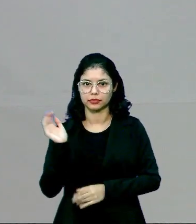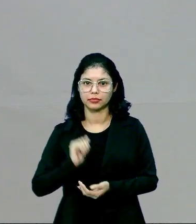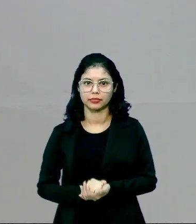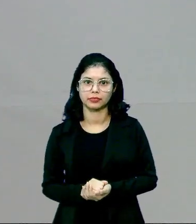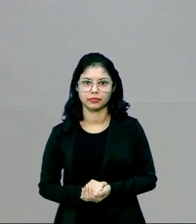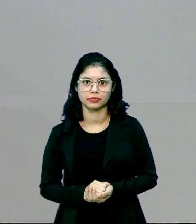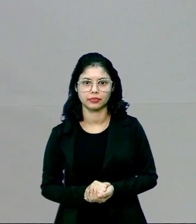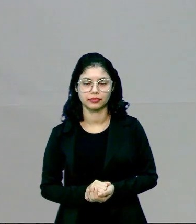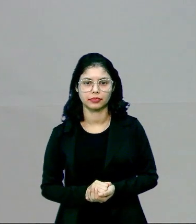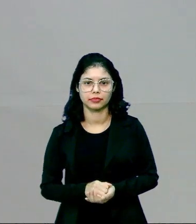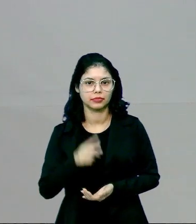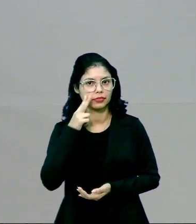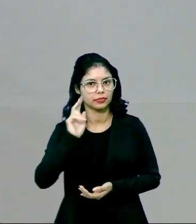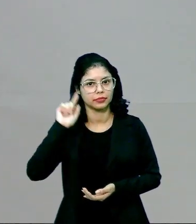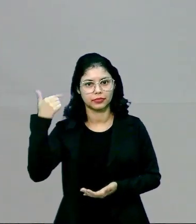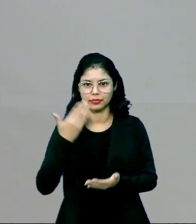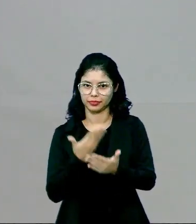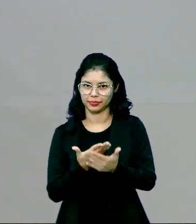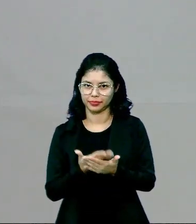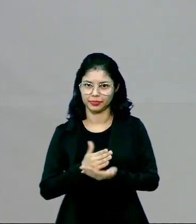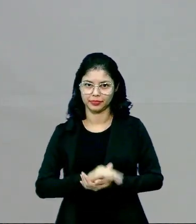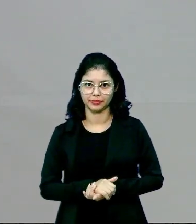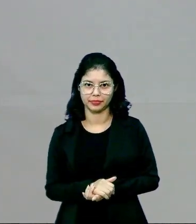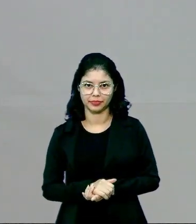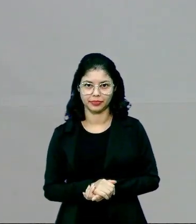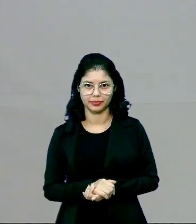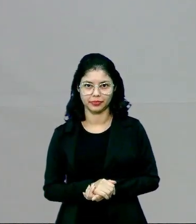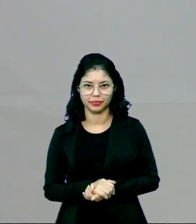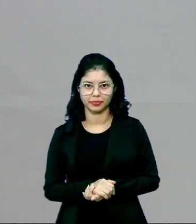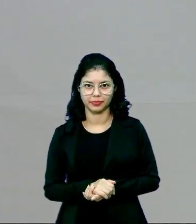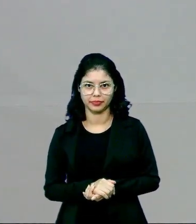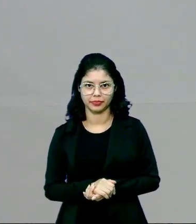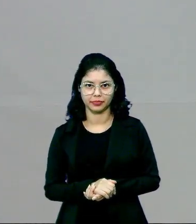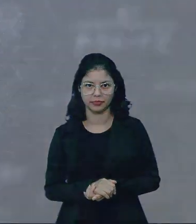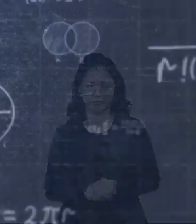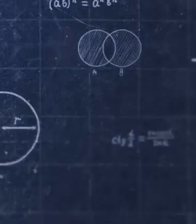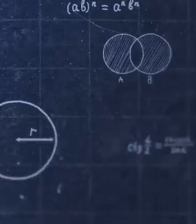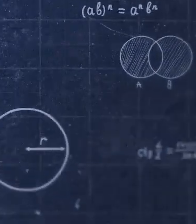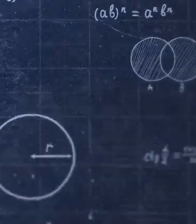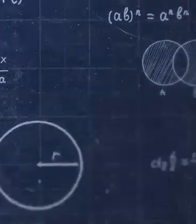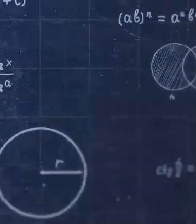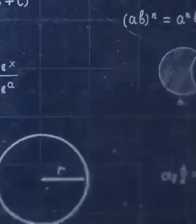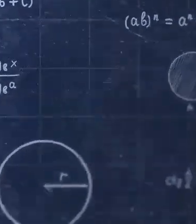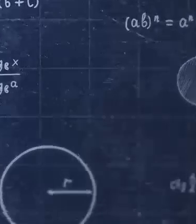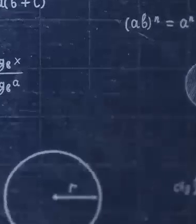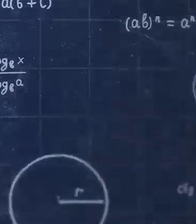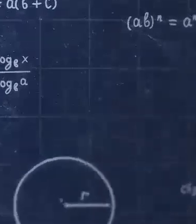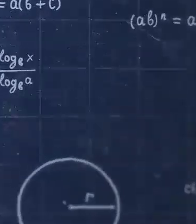tá certo? Então a gente se vê, até a próxima! e aí